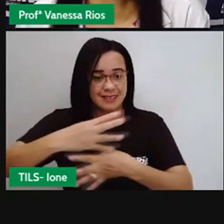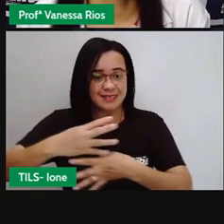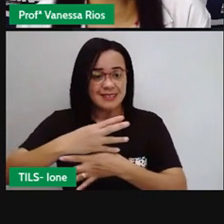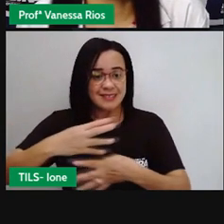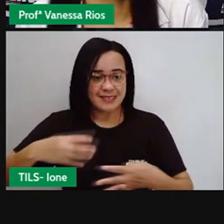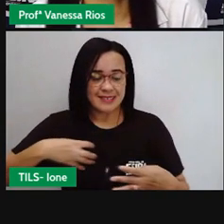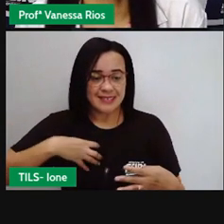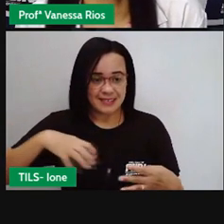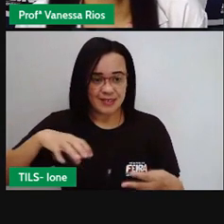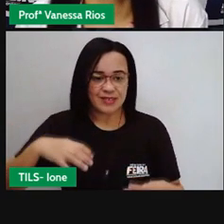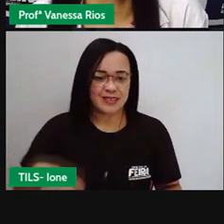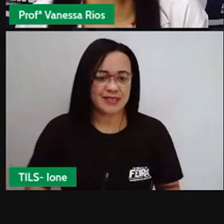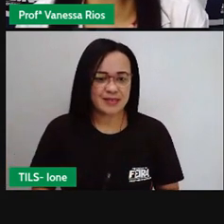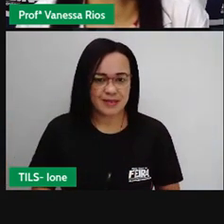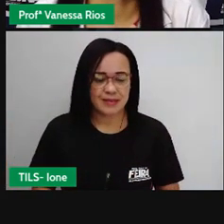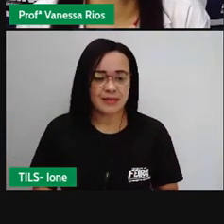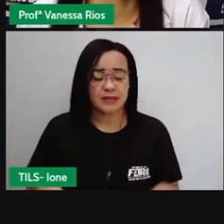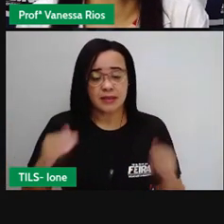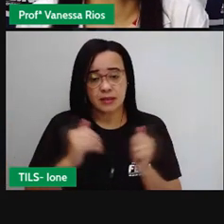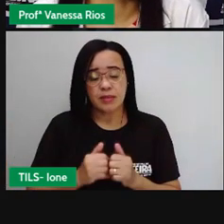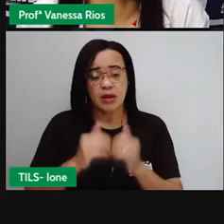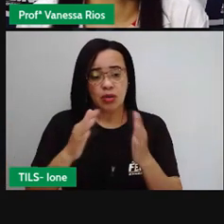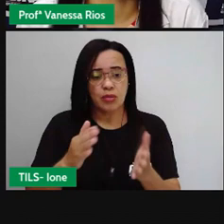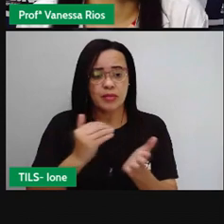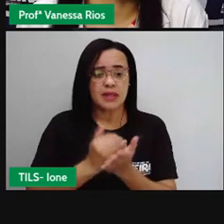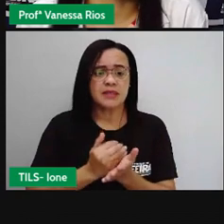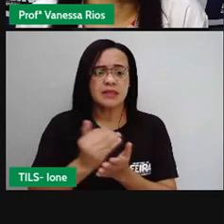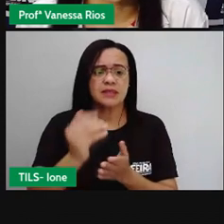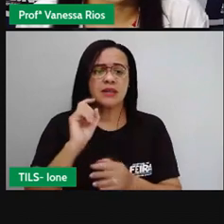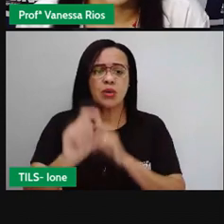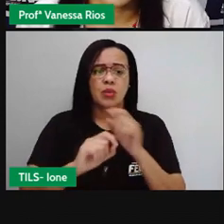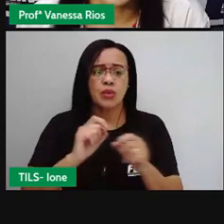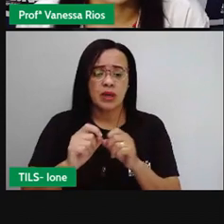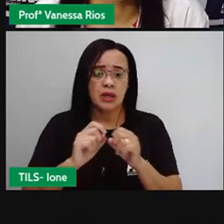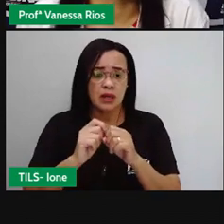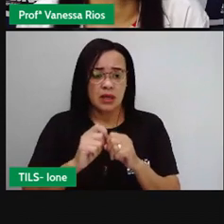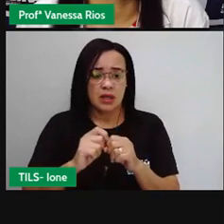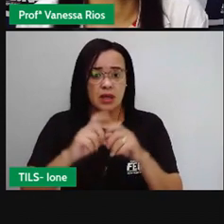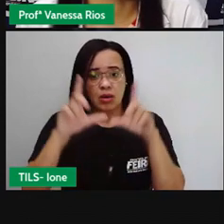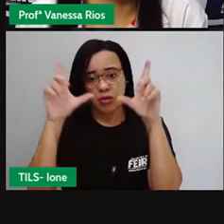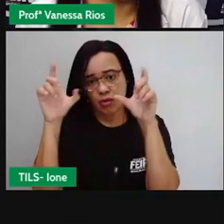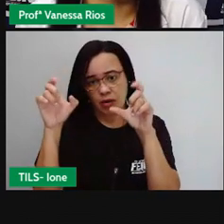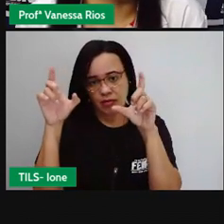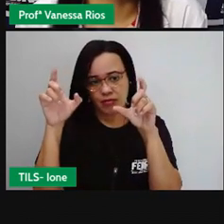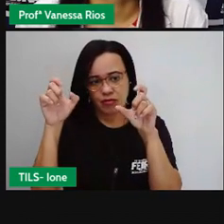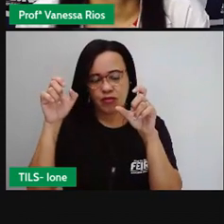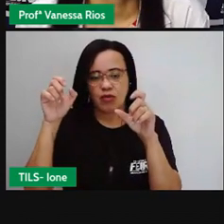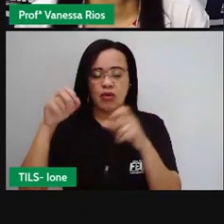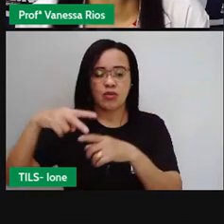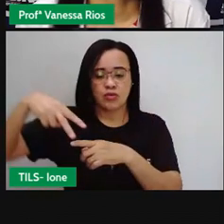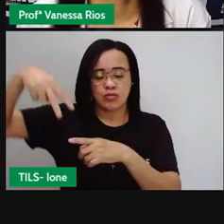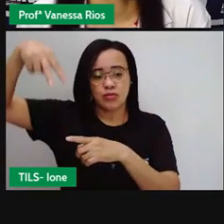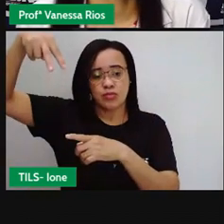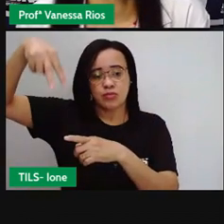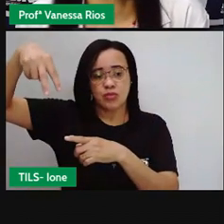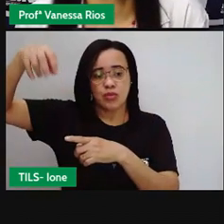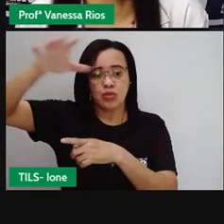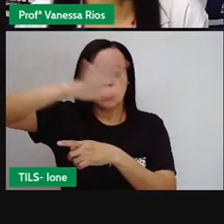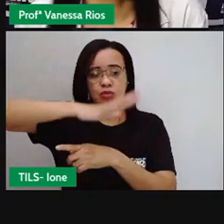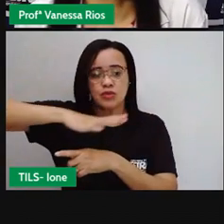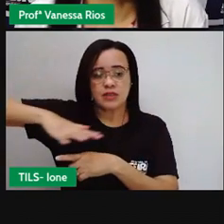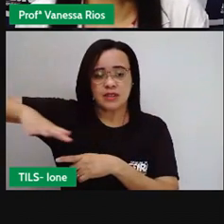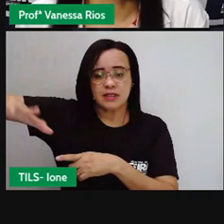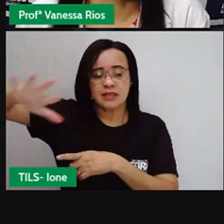Para iniciar, para colocar aí a observação, né? De uma imagem aérea, né? De uma vista aérea, tirada aí de